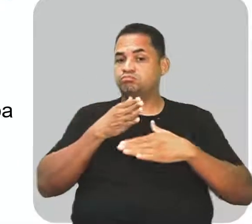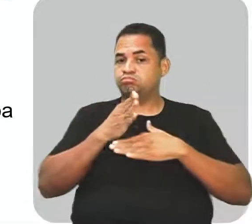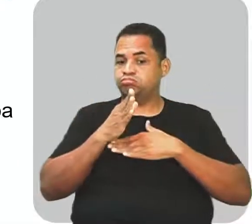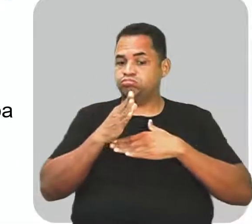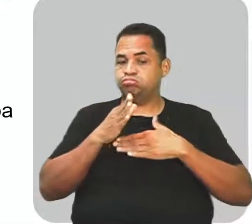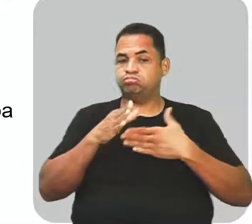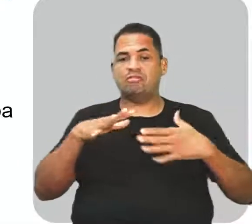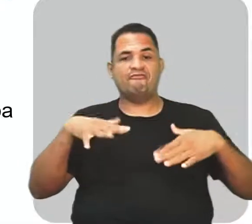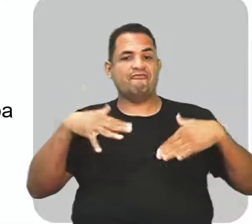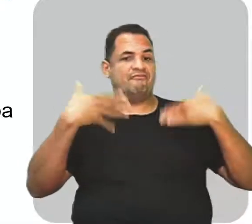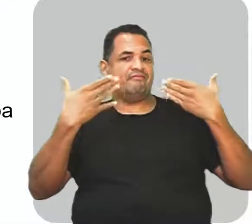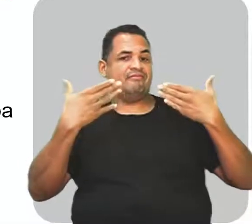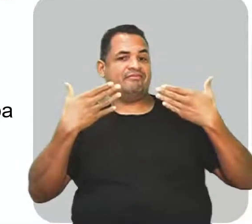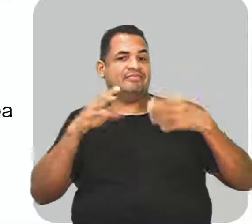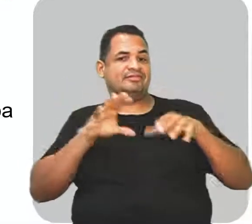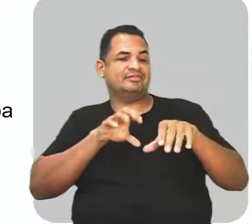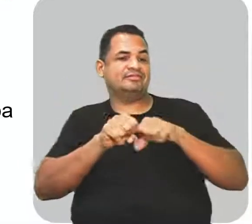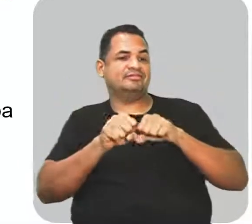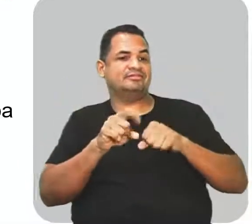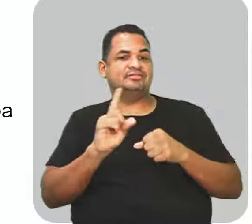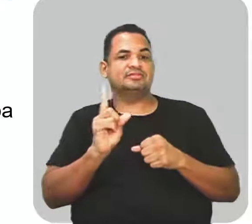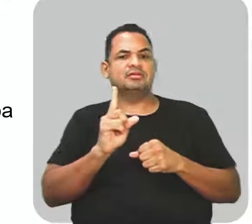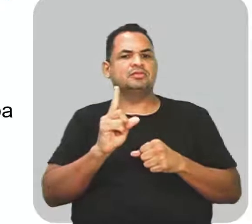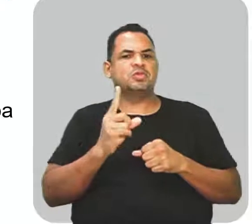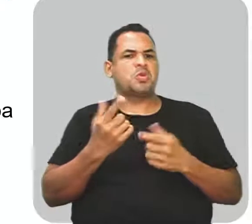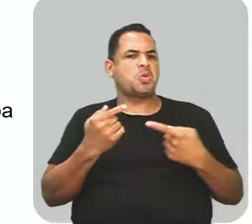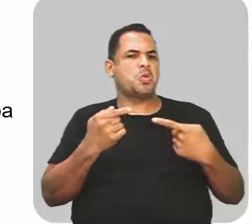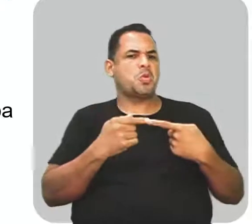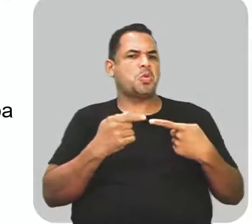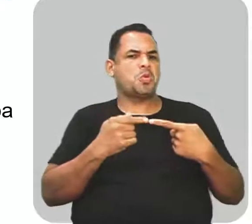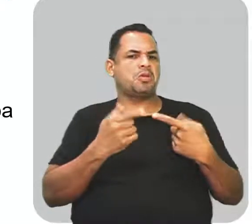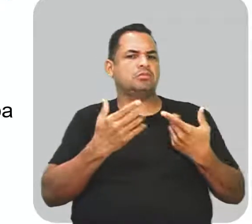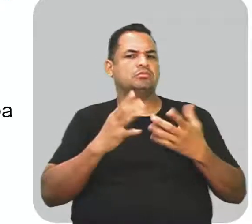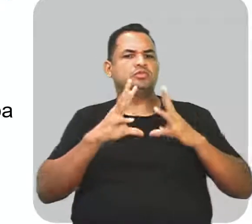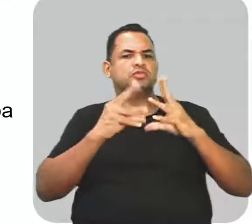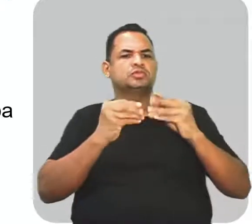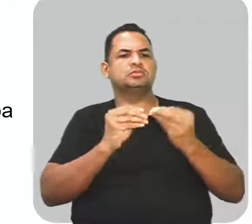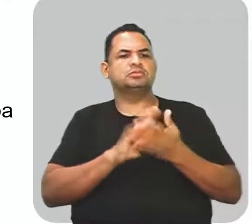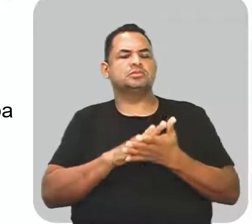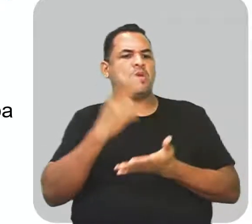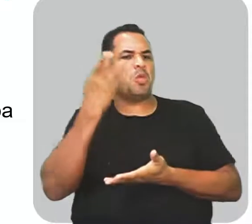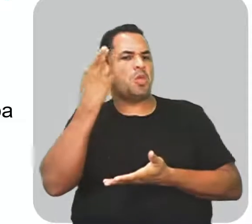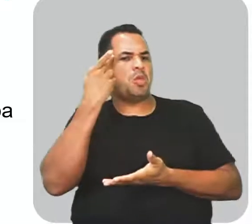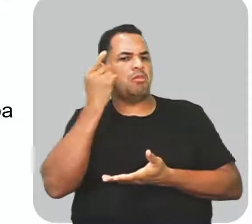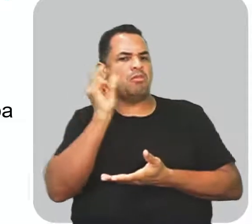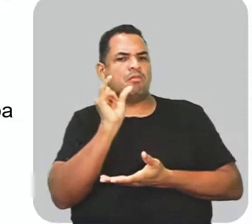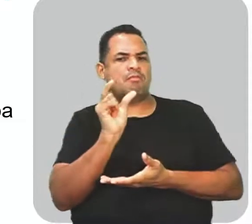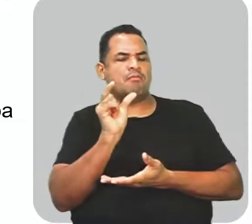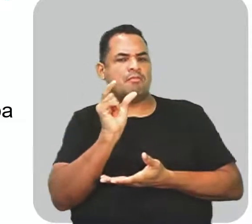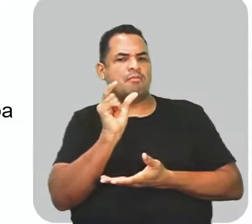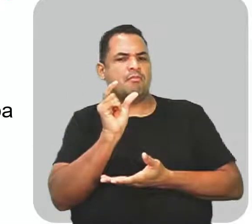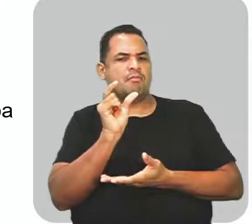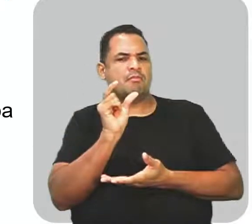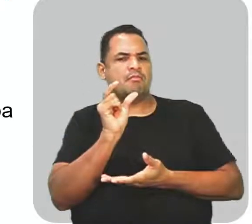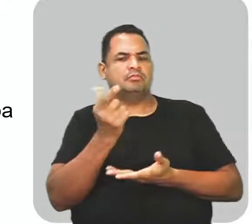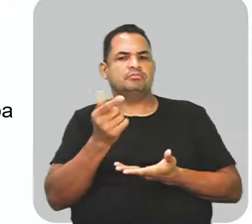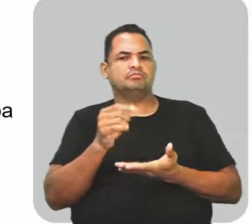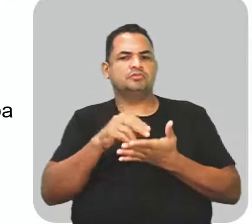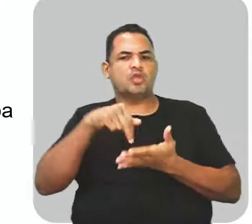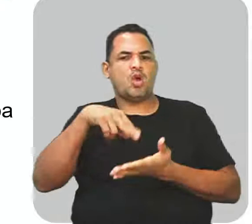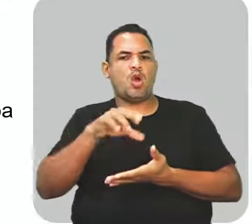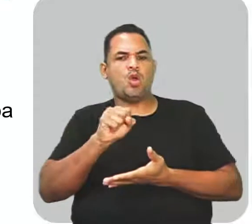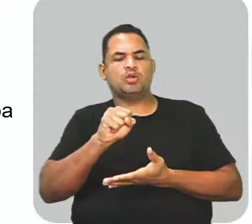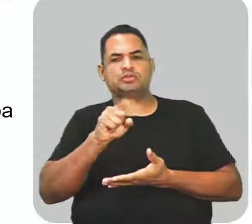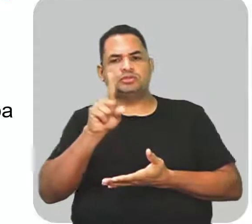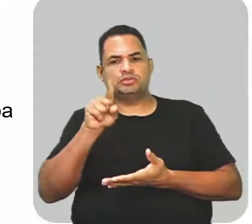seguimos, olha só, não concorda com todos. Como seria aí normal, mas como uma palavra pressuposta, seria